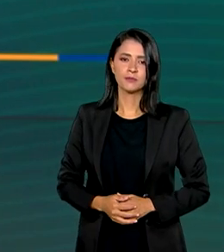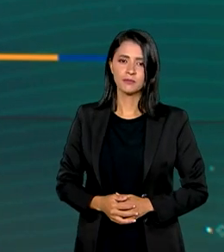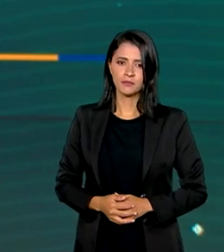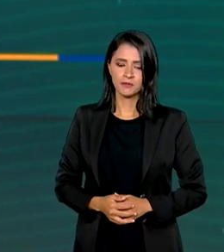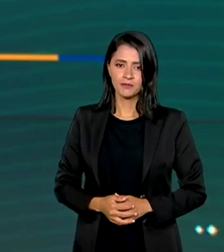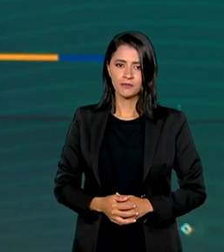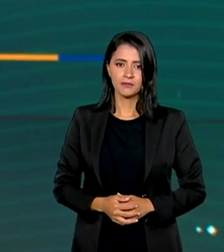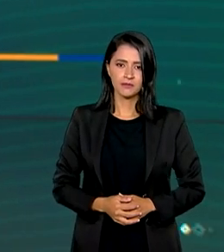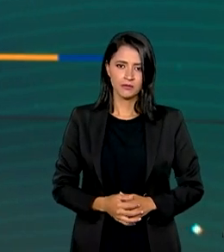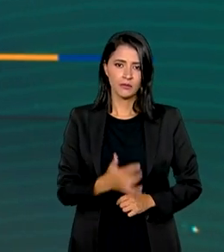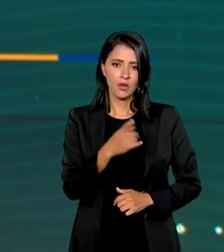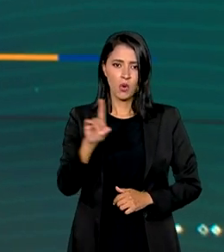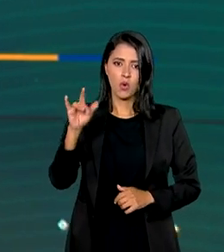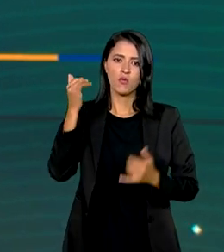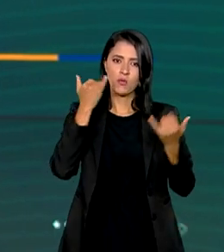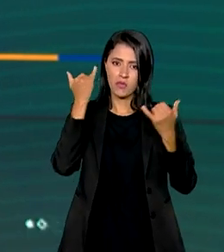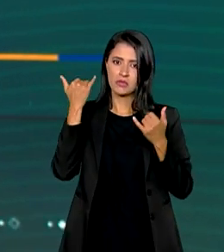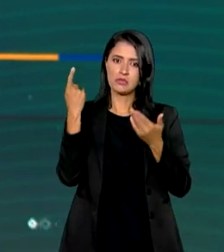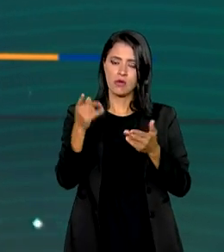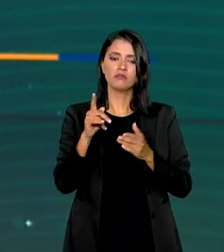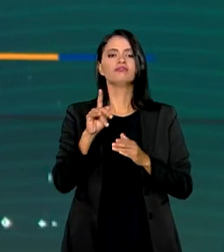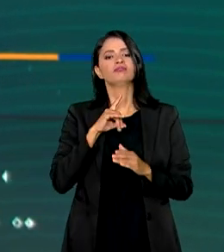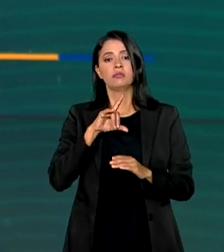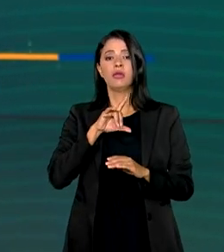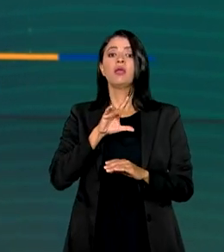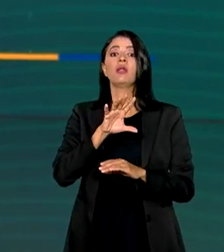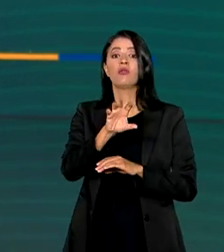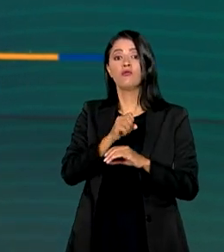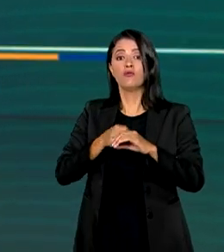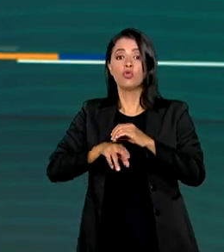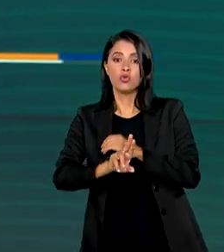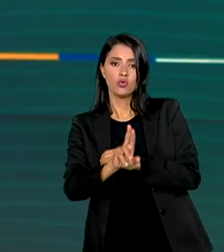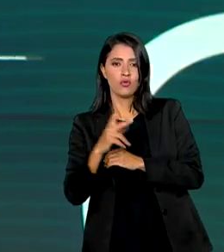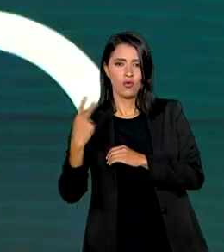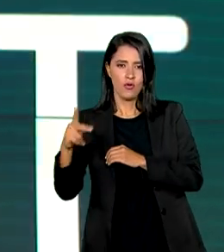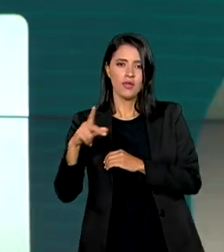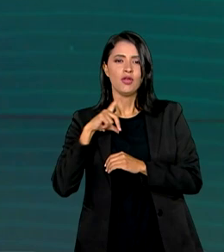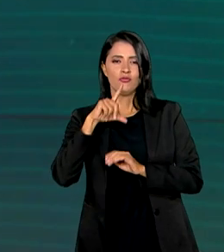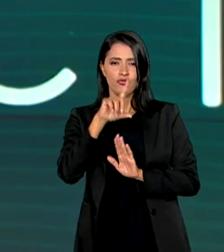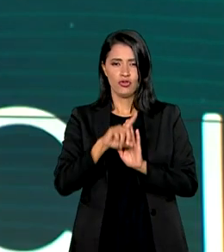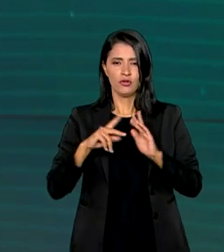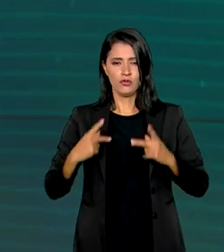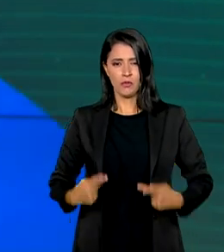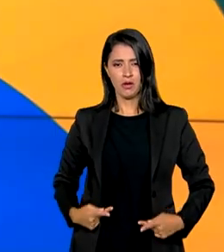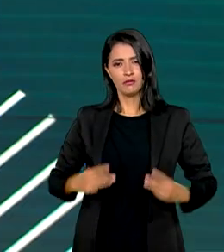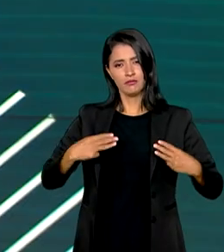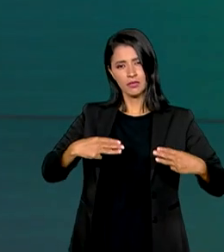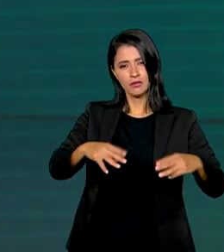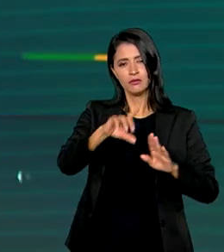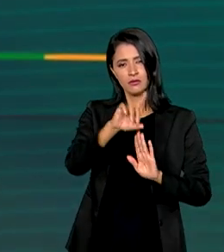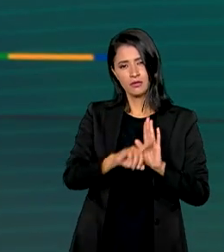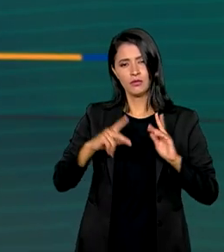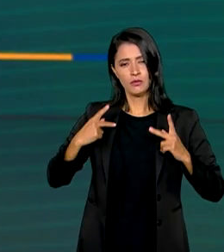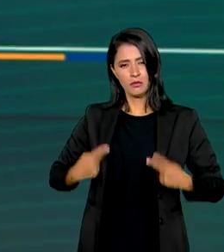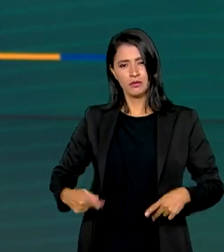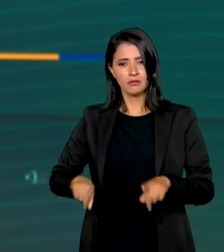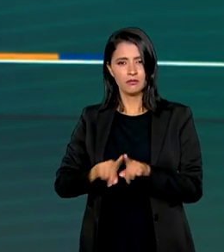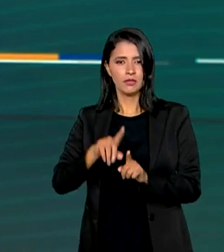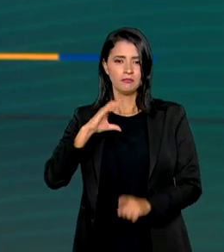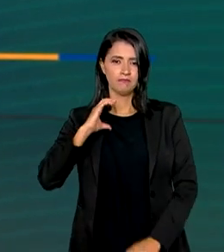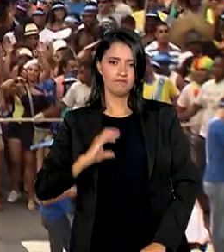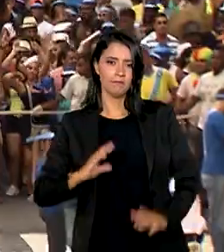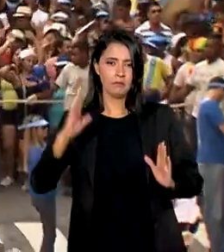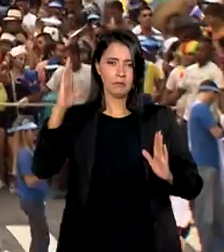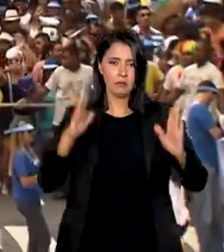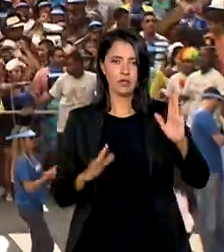E agora um dado revelado pela Ouvidoria Nacional de Direitos Humanos, do Ministério dos Direitos Humanos e da Cidadania. Durante o